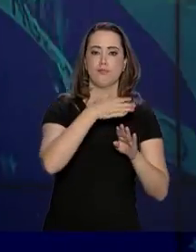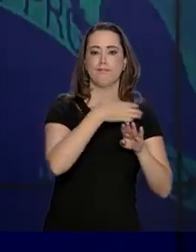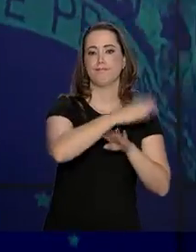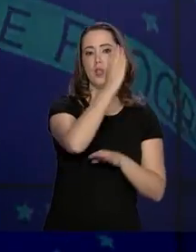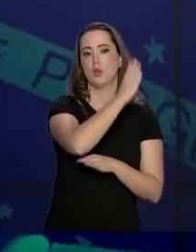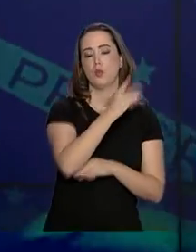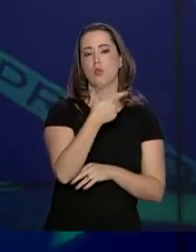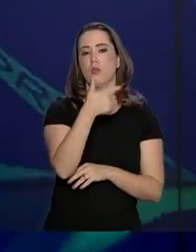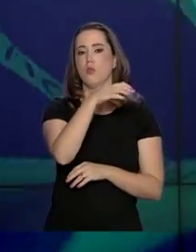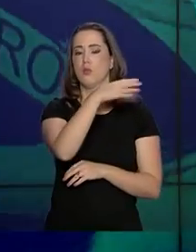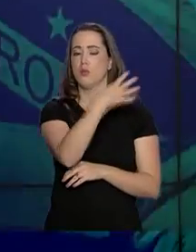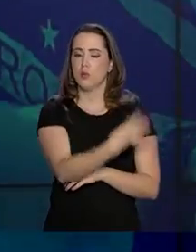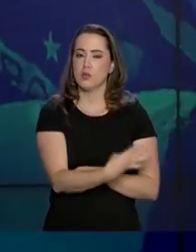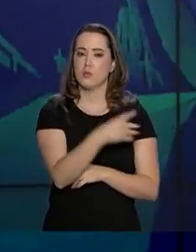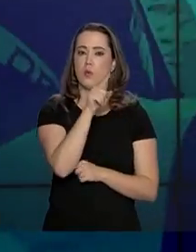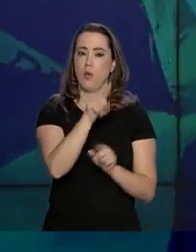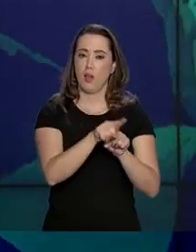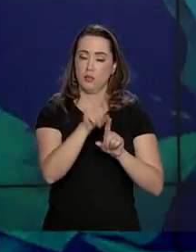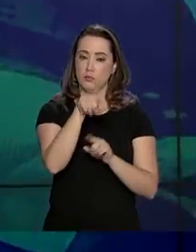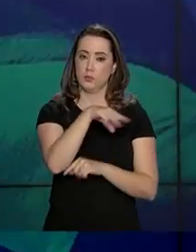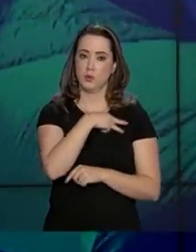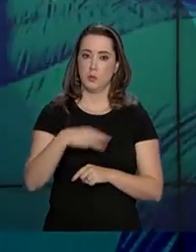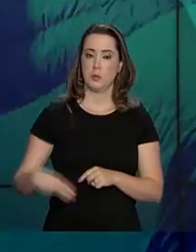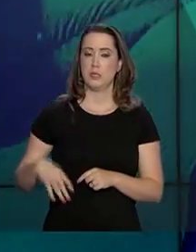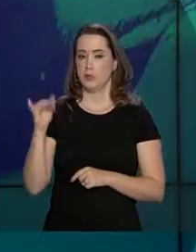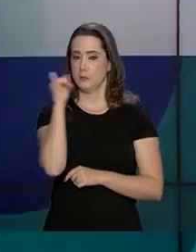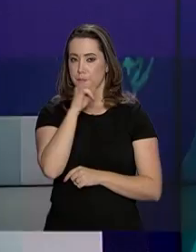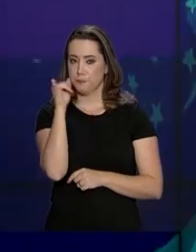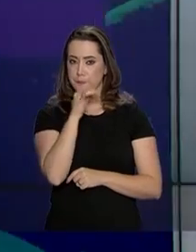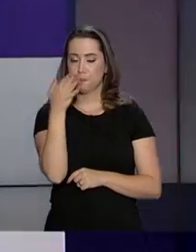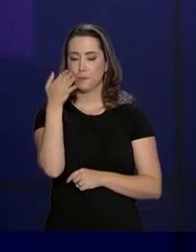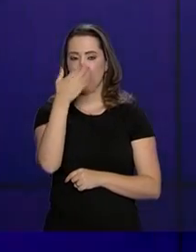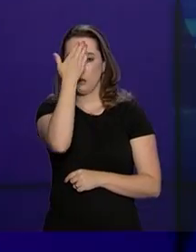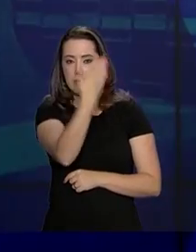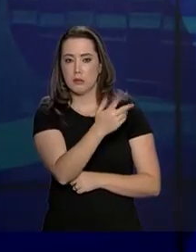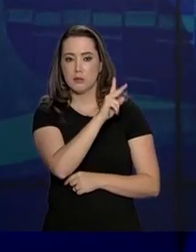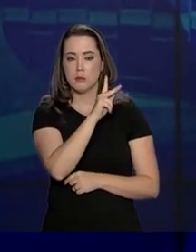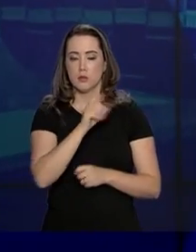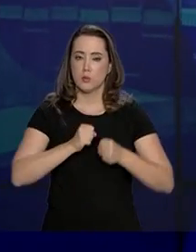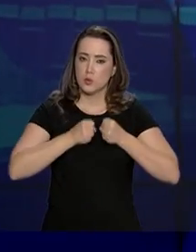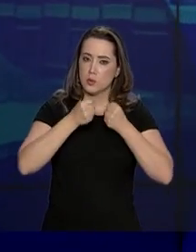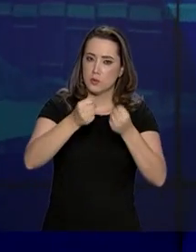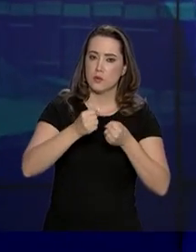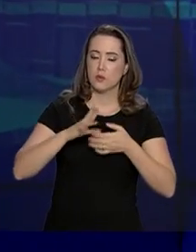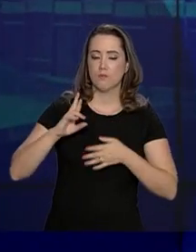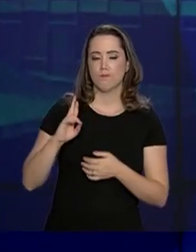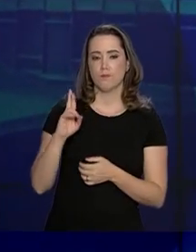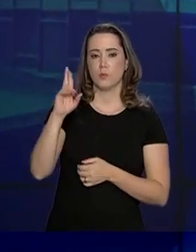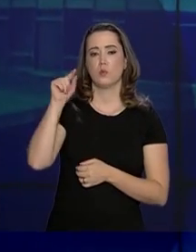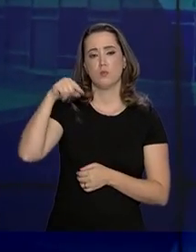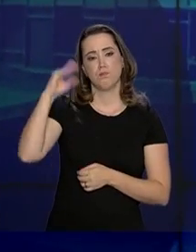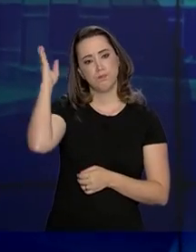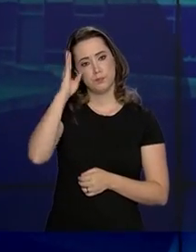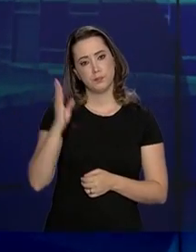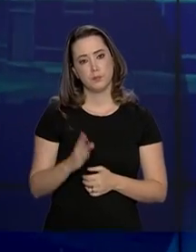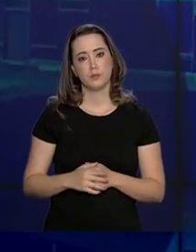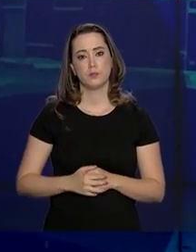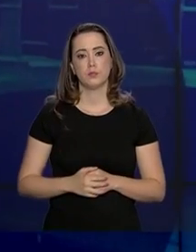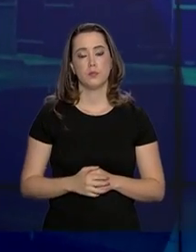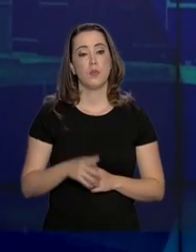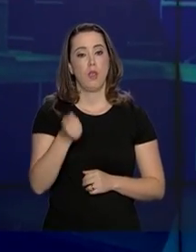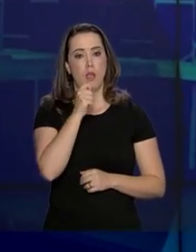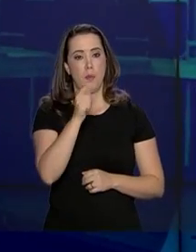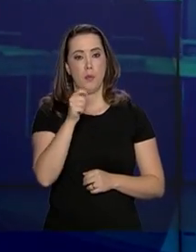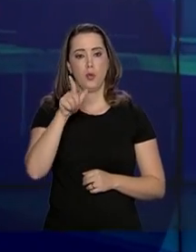O ministro do interior italiano, Matheus Salvini, agradeceu o empenho das autoridades brasileiras no caso.